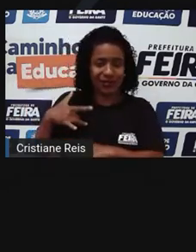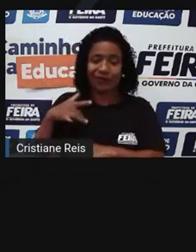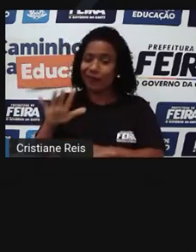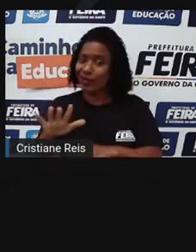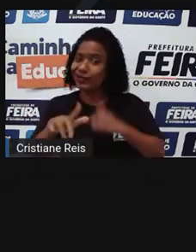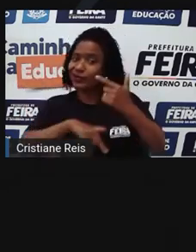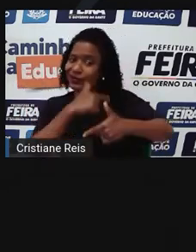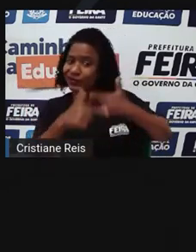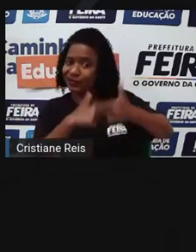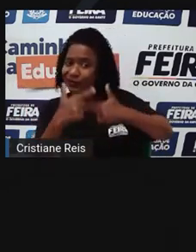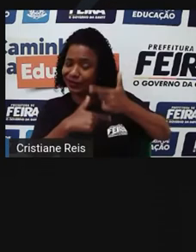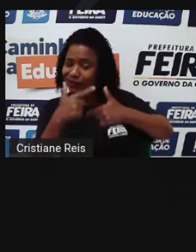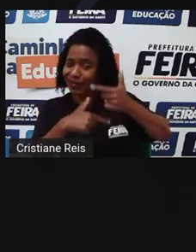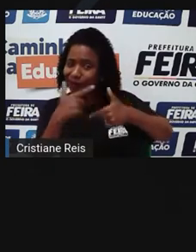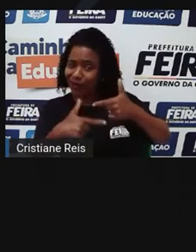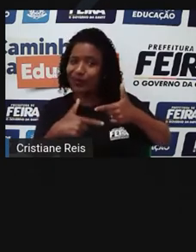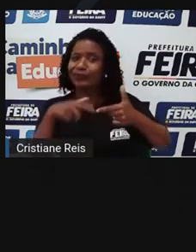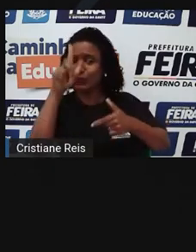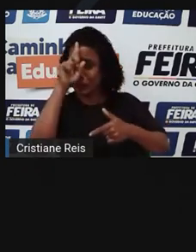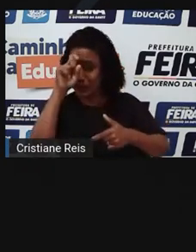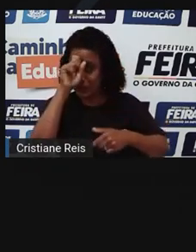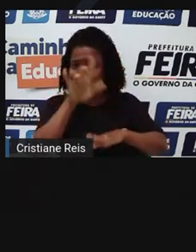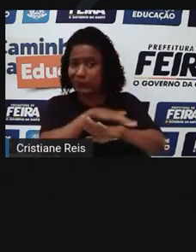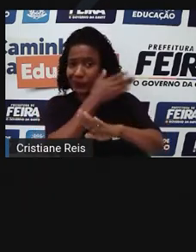e mais implantões nos hospitais.